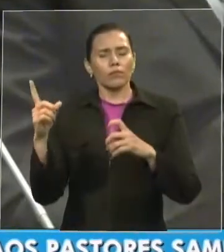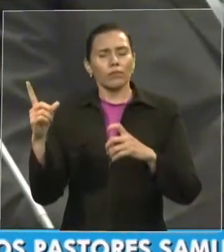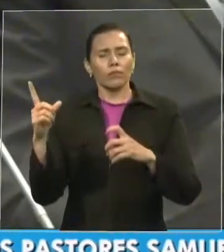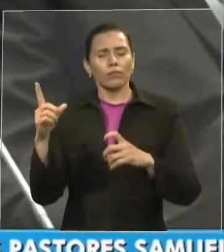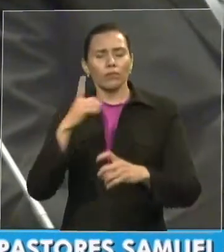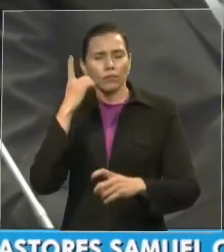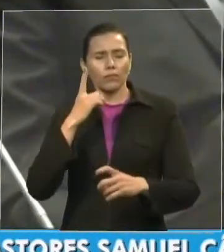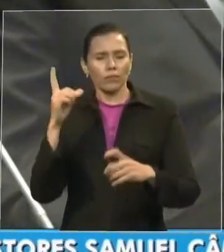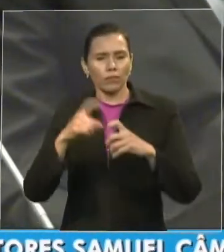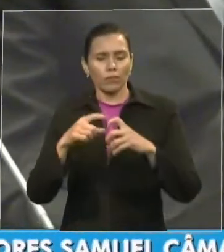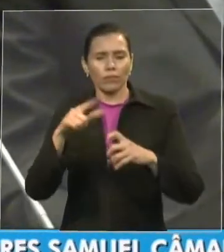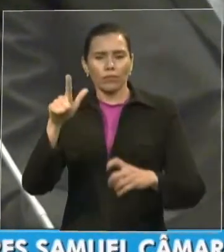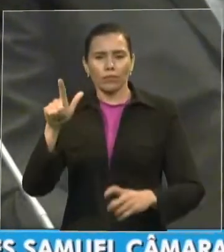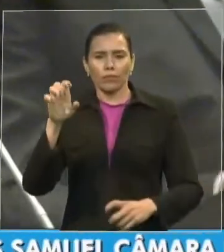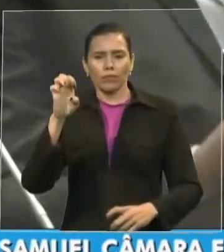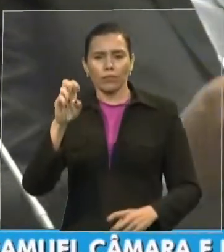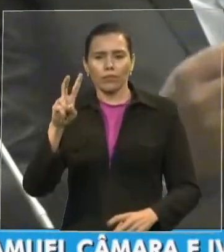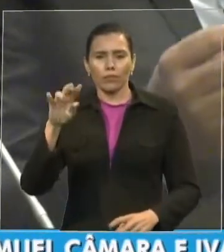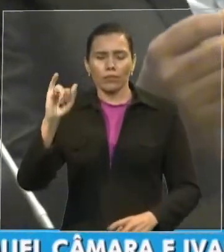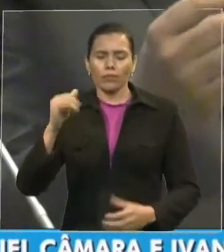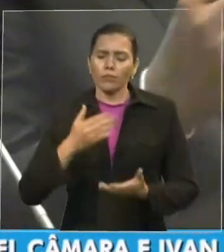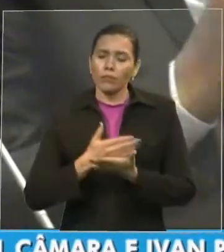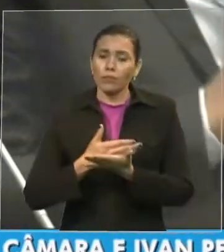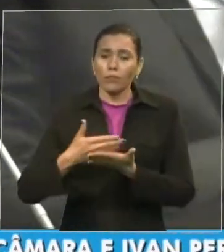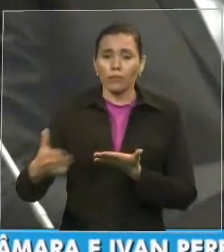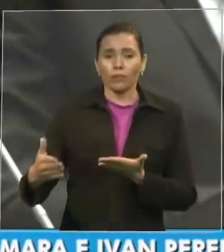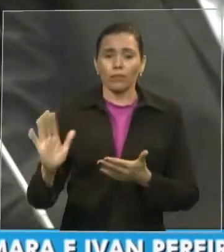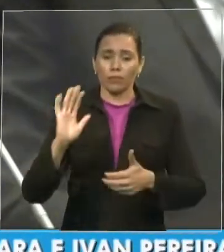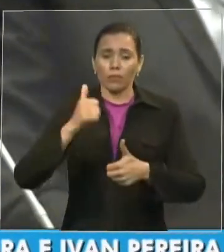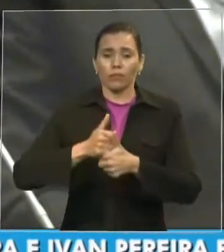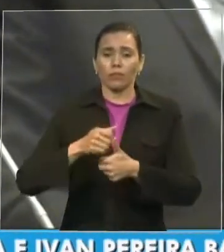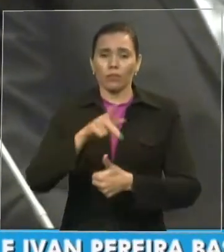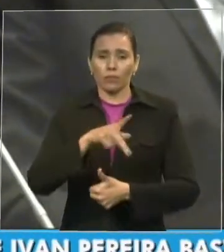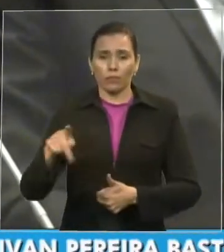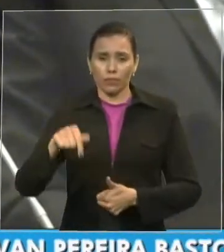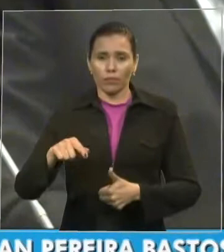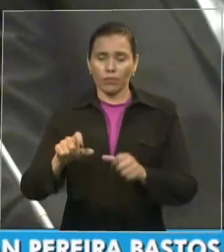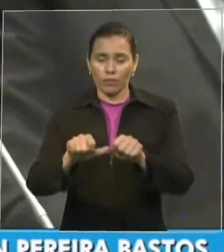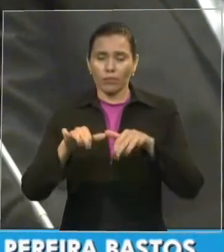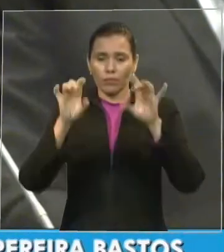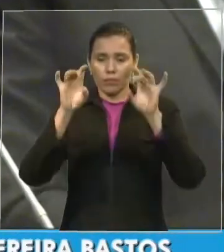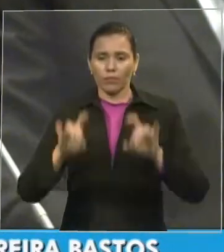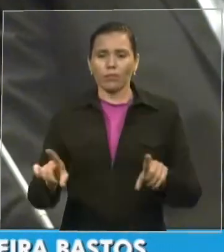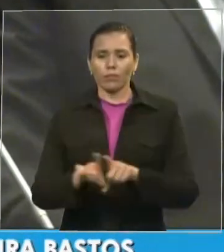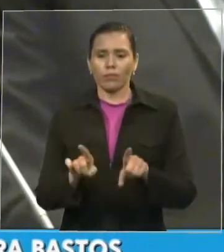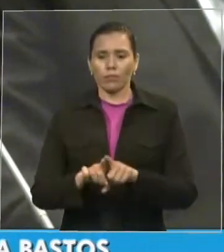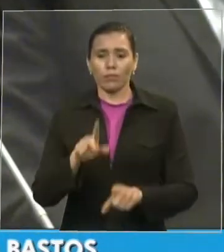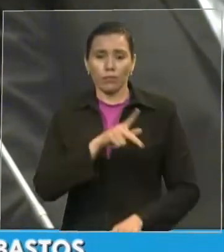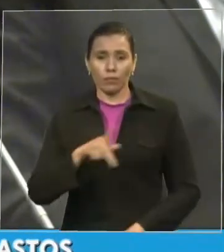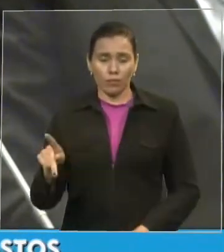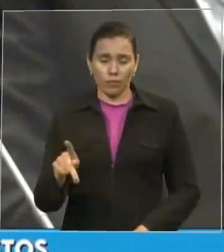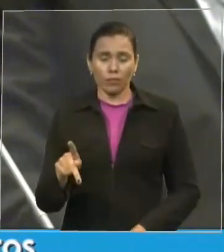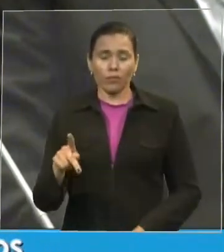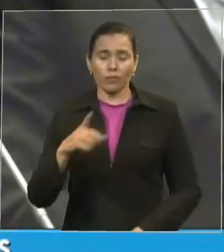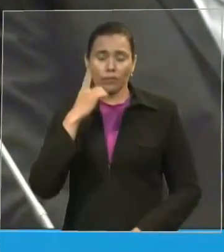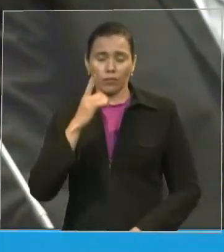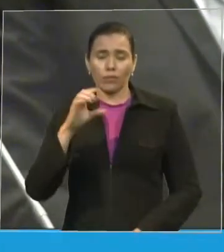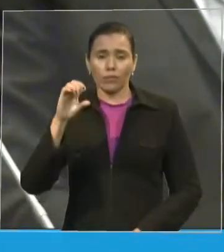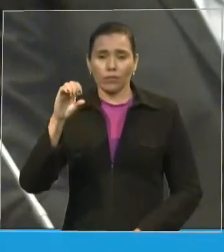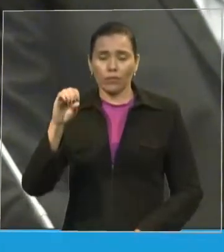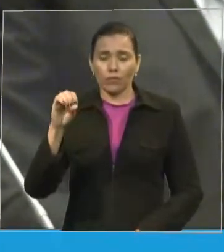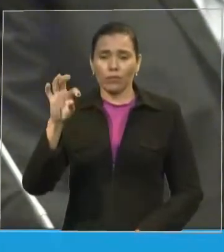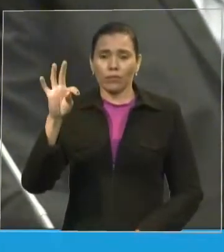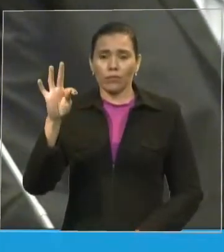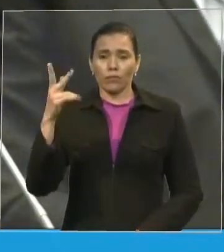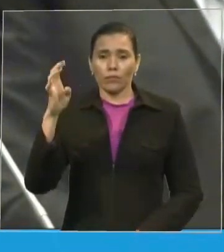o início dessa sessão solene ao presidente da assembleia legislativa deputado otelino neto também agradeço e agradeço